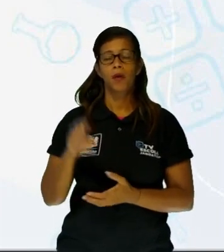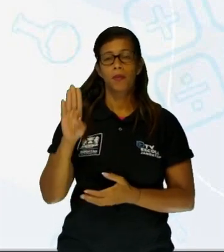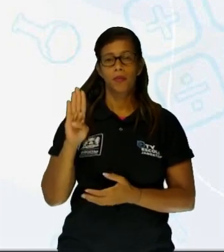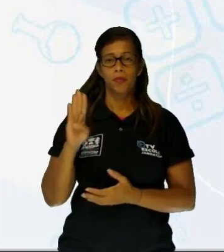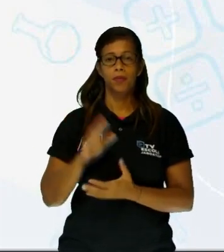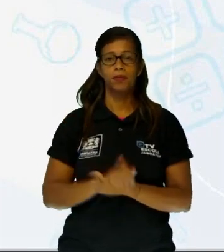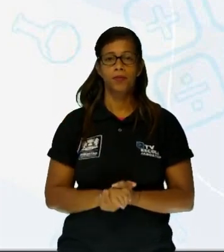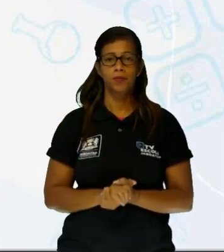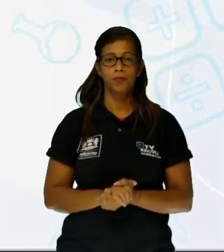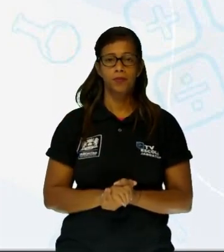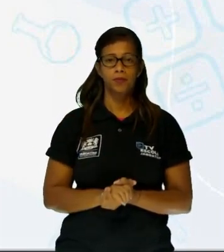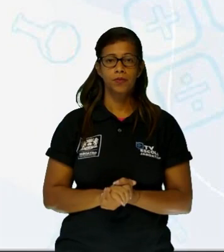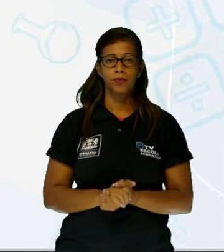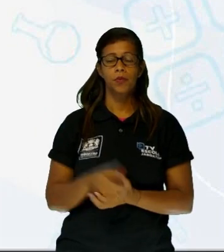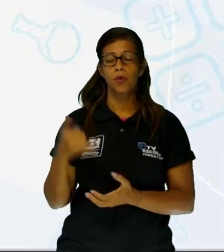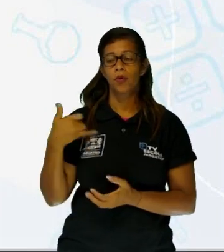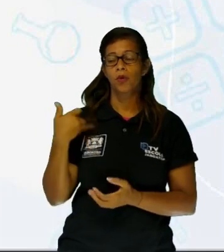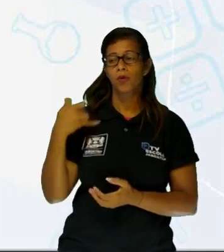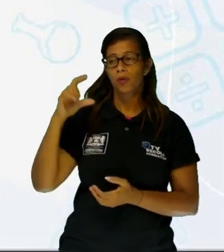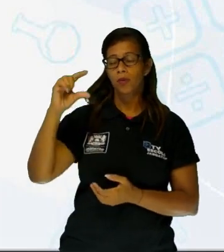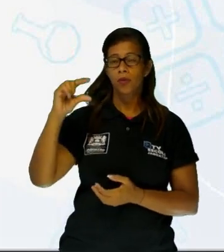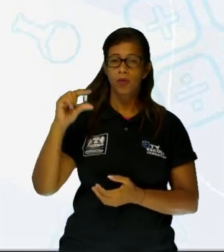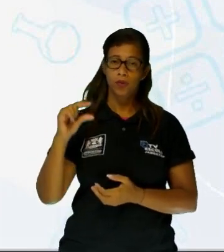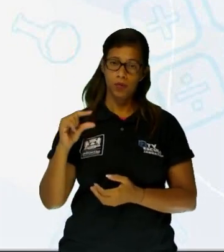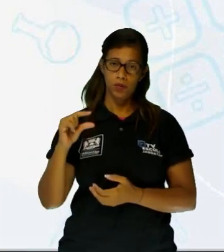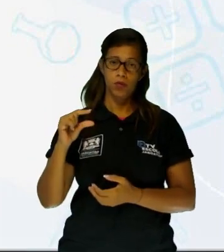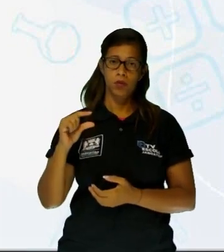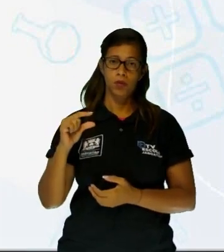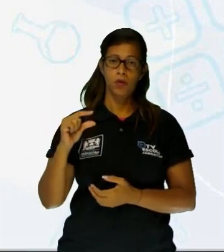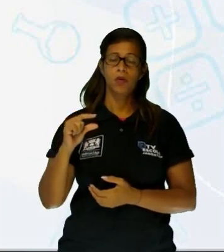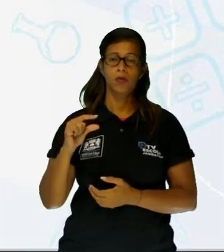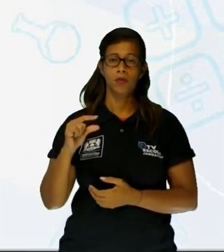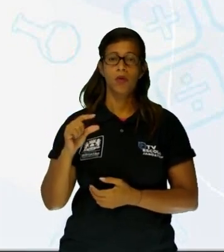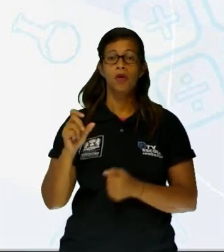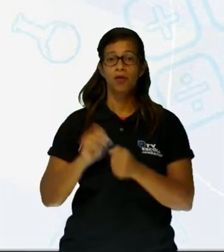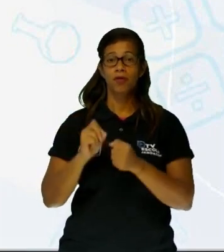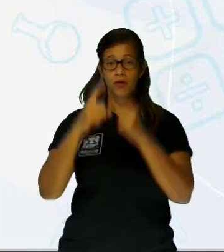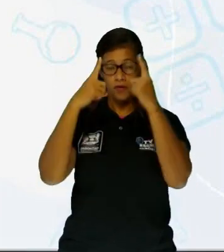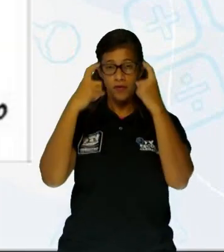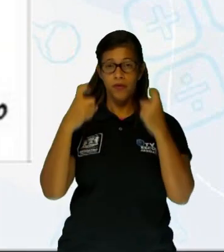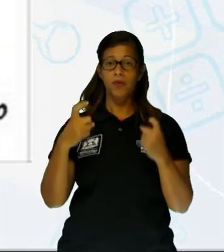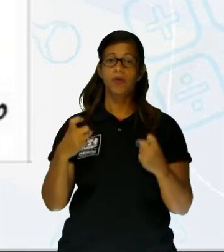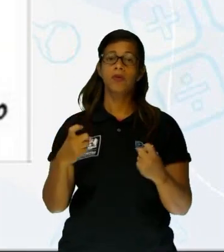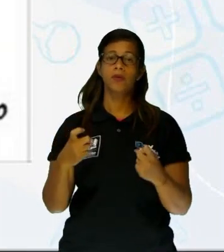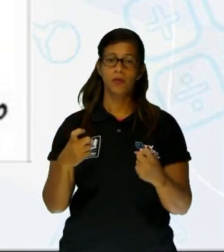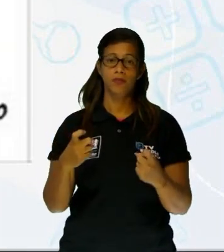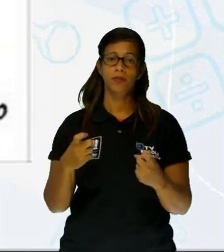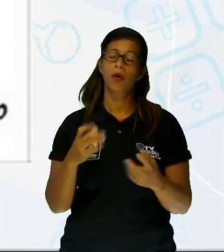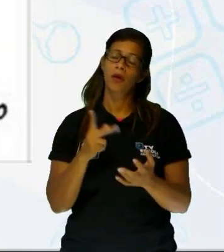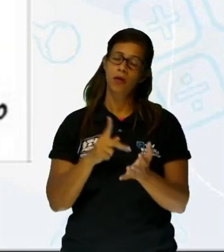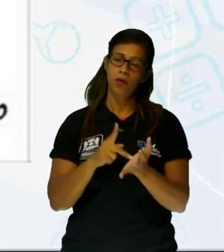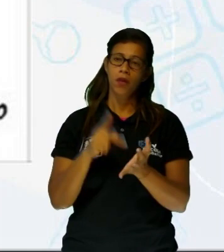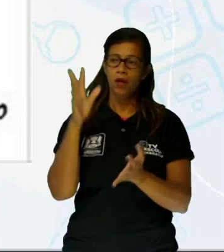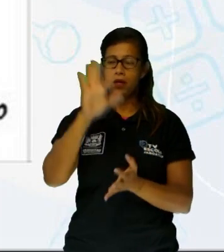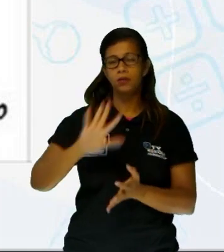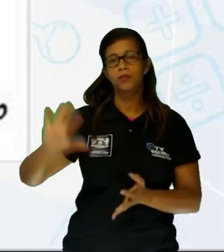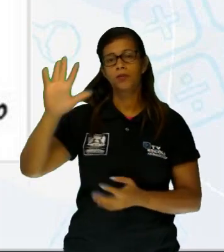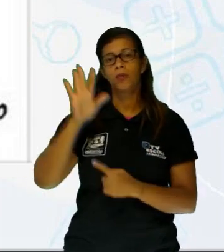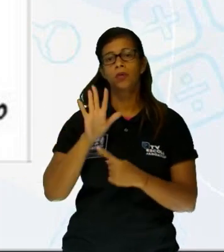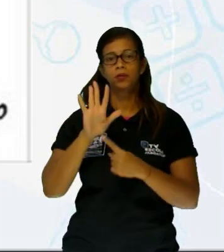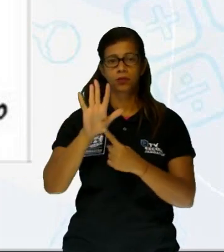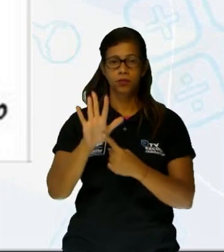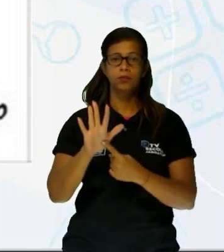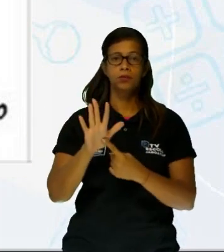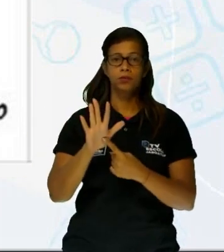Os menores, em geral, são organizados e agem com violência. De fato, você vê que esse menor de idade aí representado, ele está